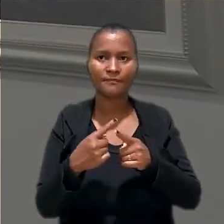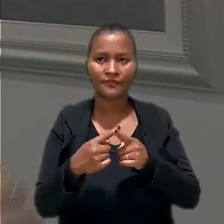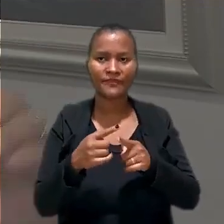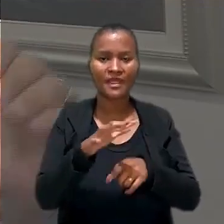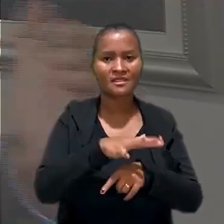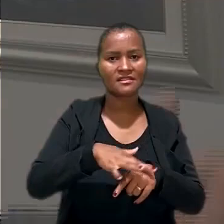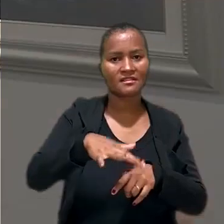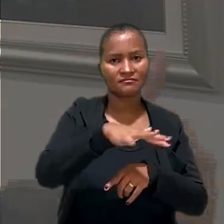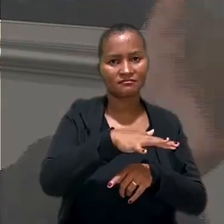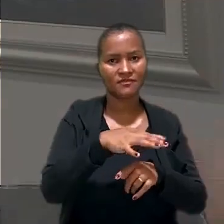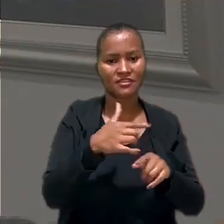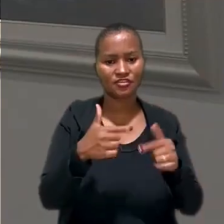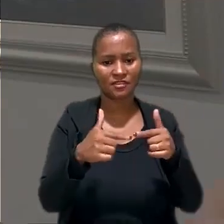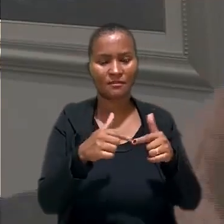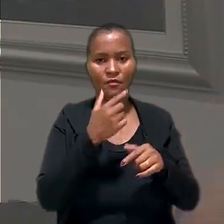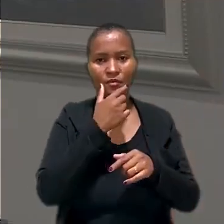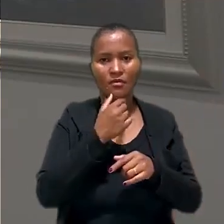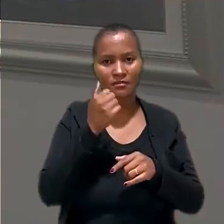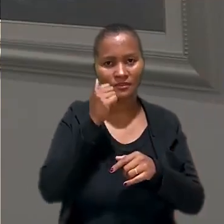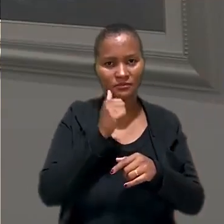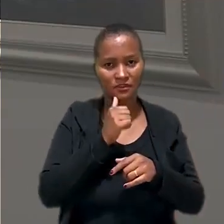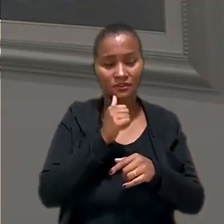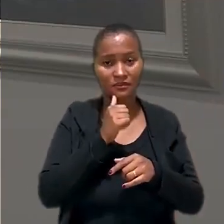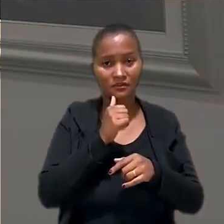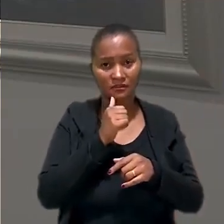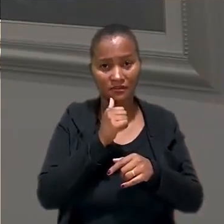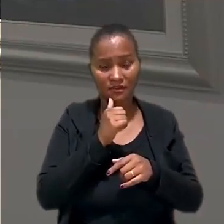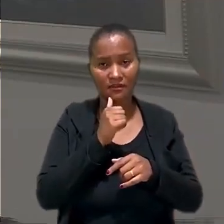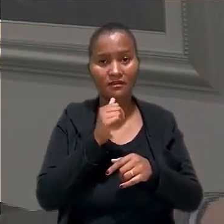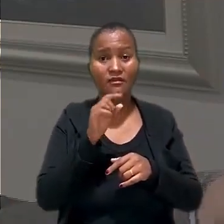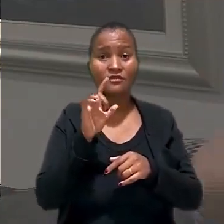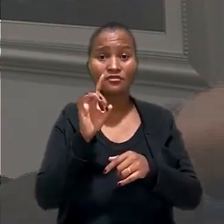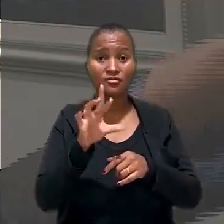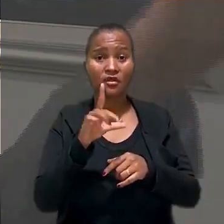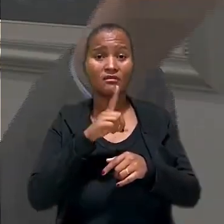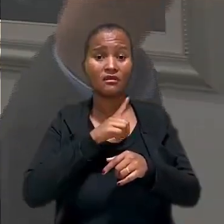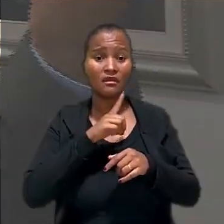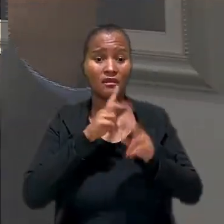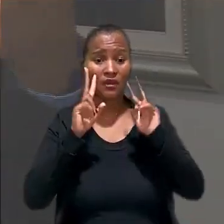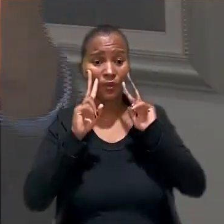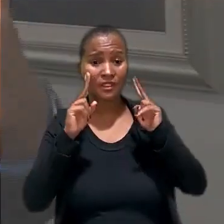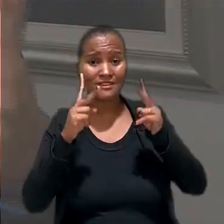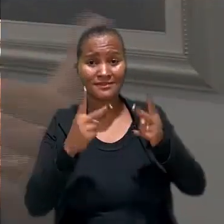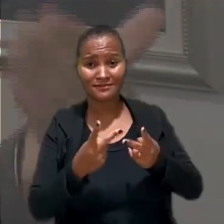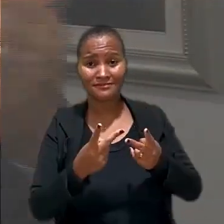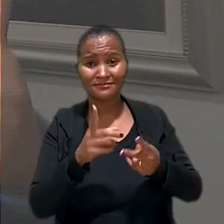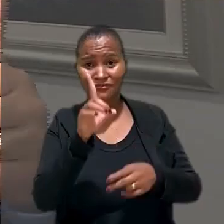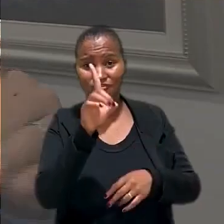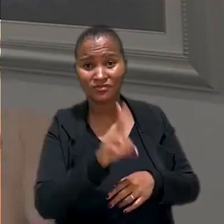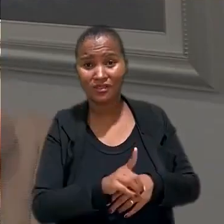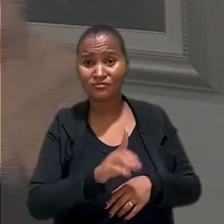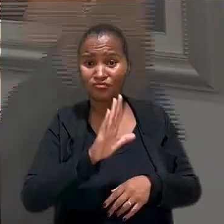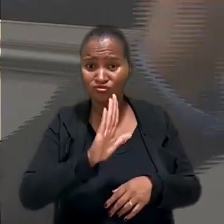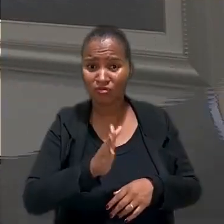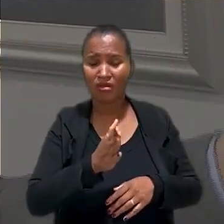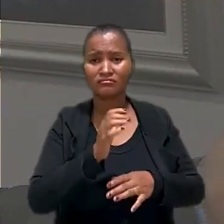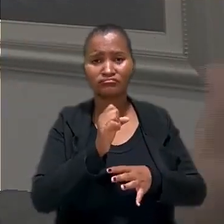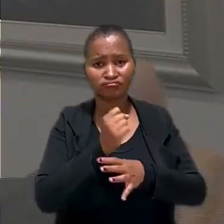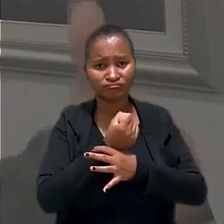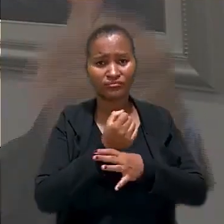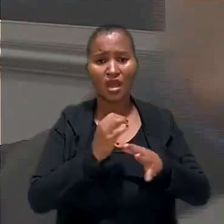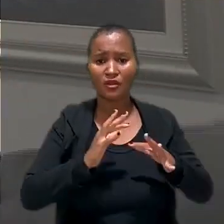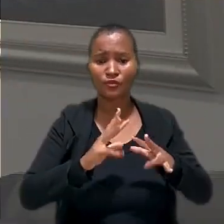que essa categoria de trabalhadores e trabalhadoras só veio a ter reconhecidos os direitos que já são